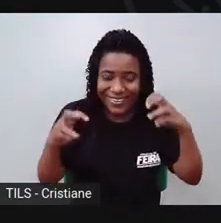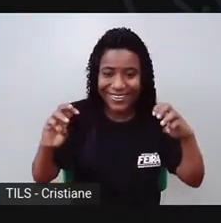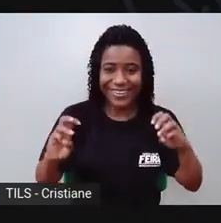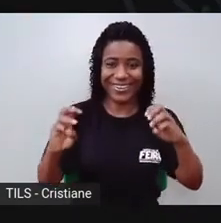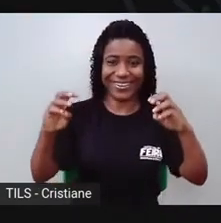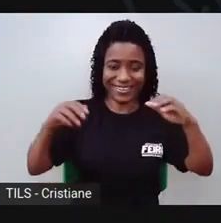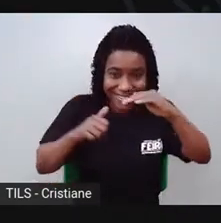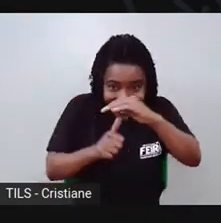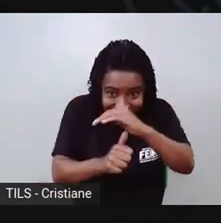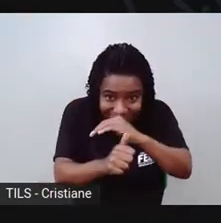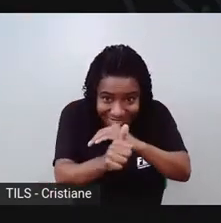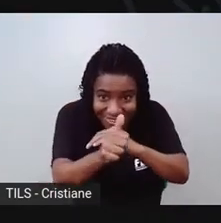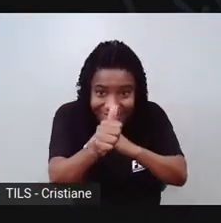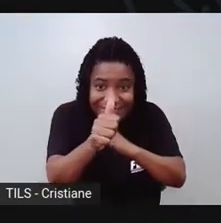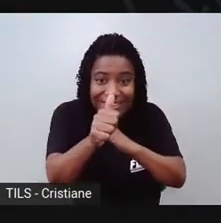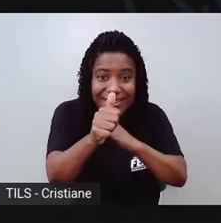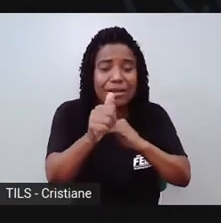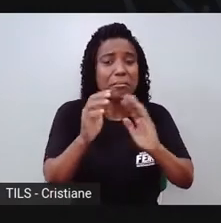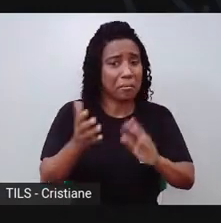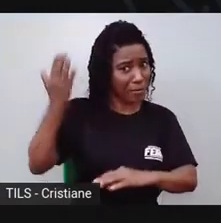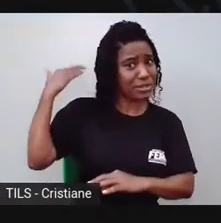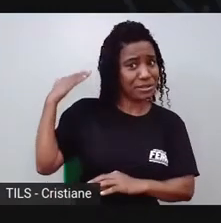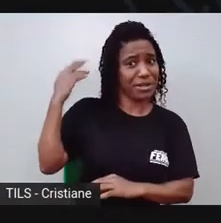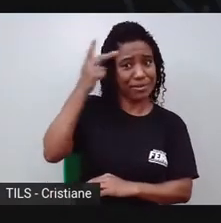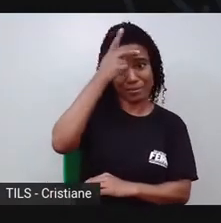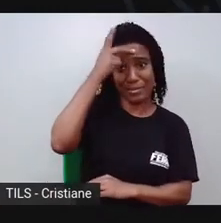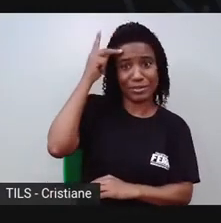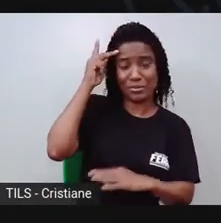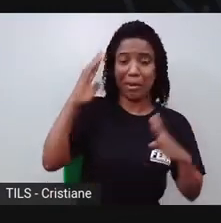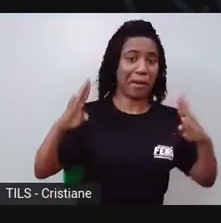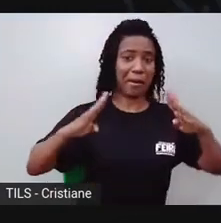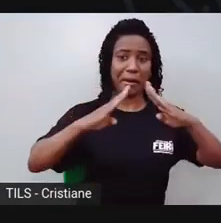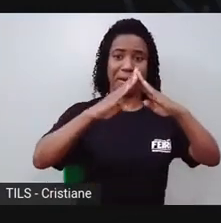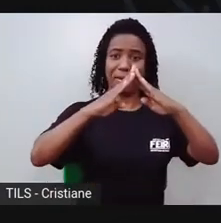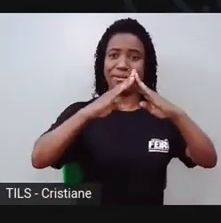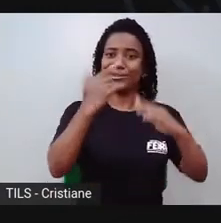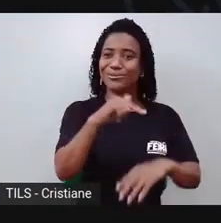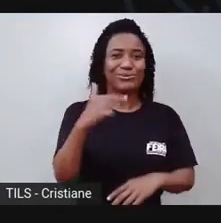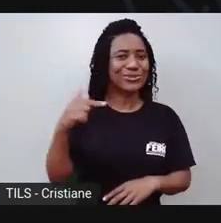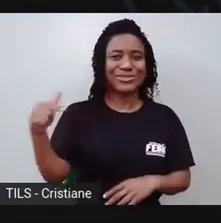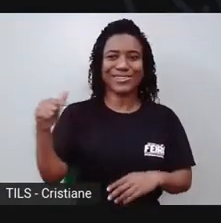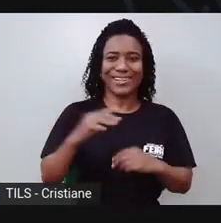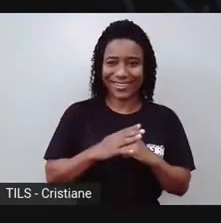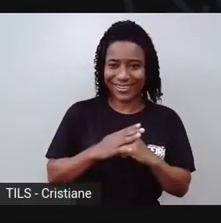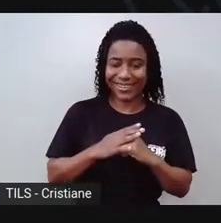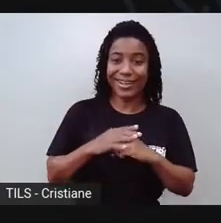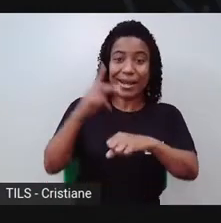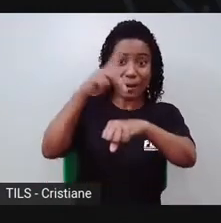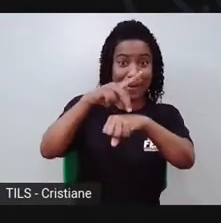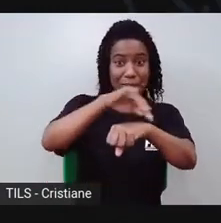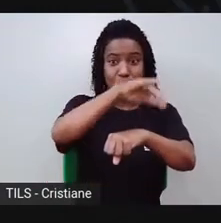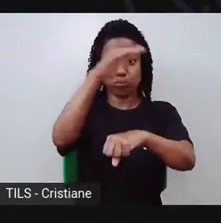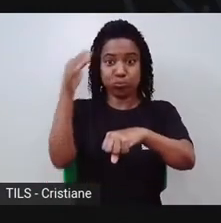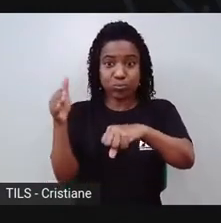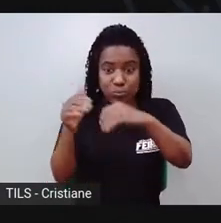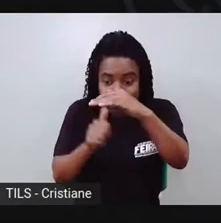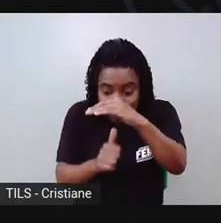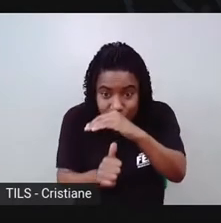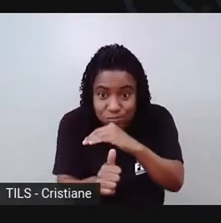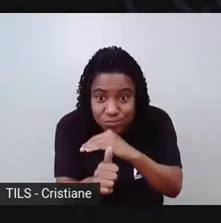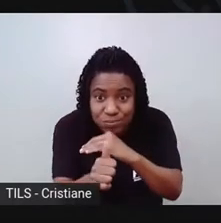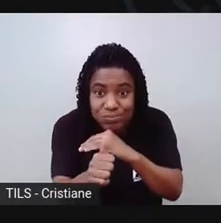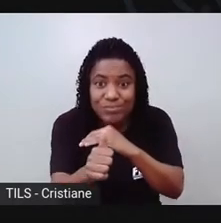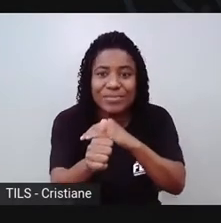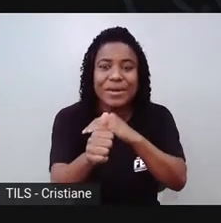morou na caverna. Sabia disso? Não tinha casa, não tinha nada. Então, só que o homem, ele sempre